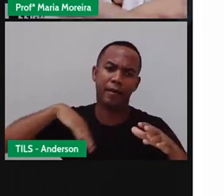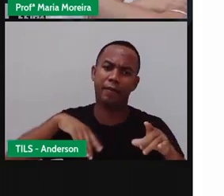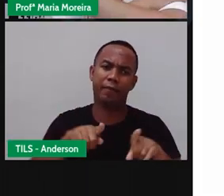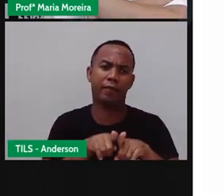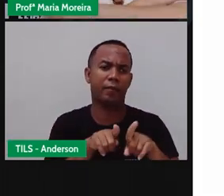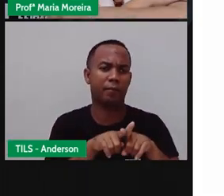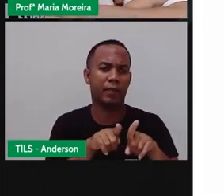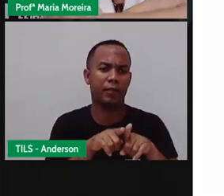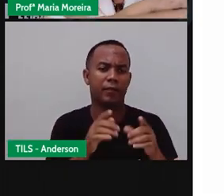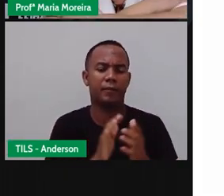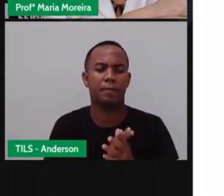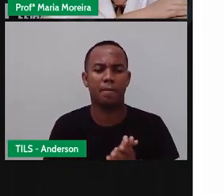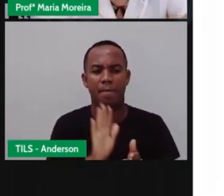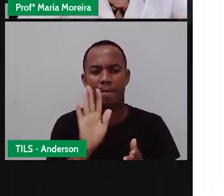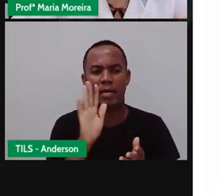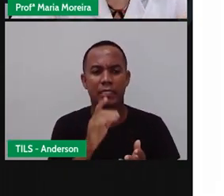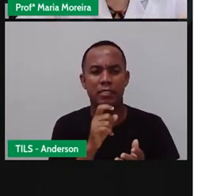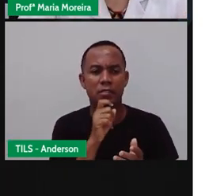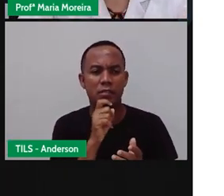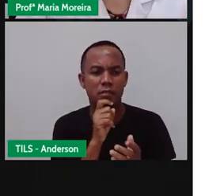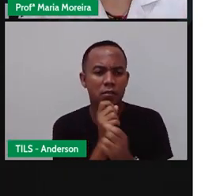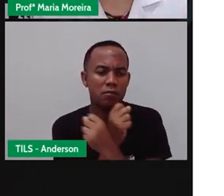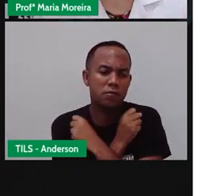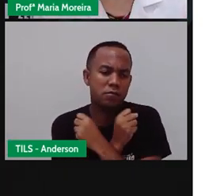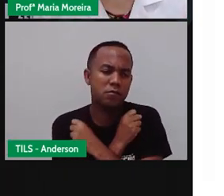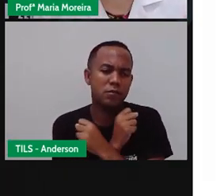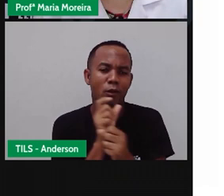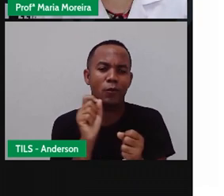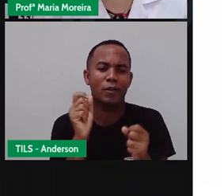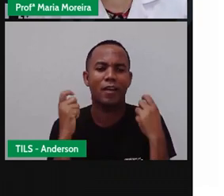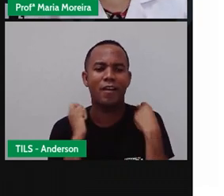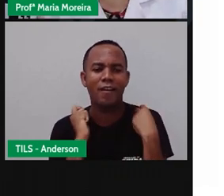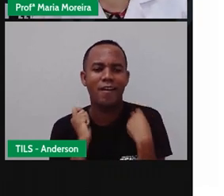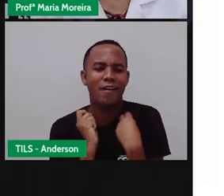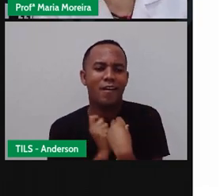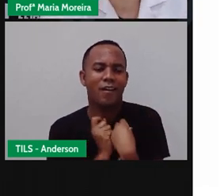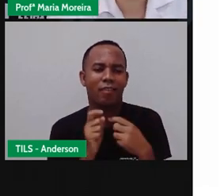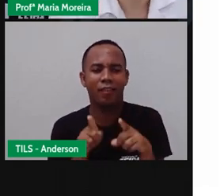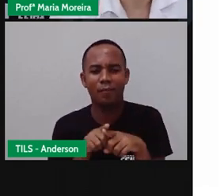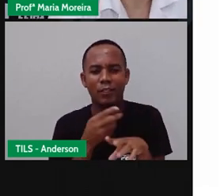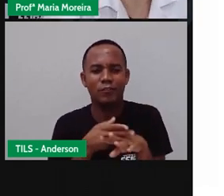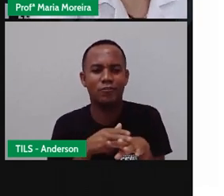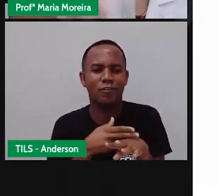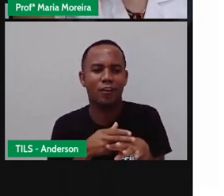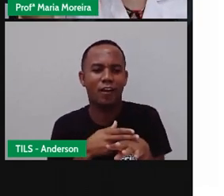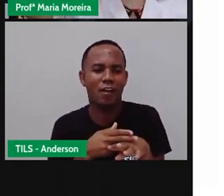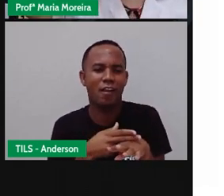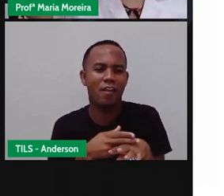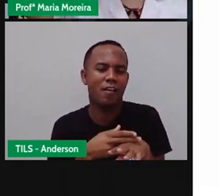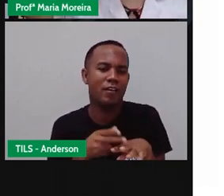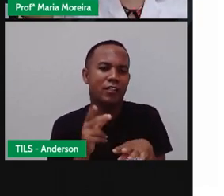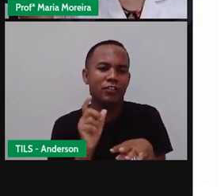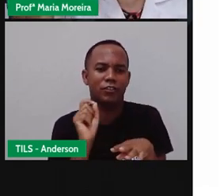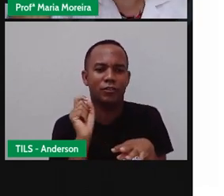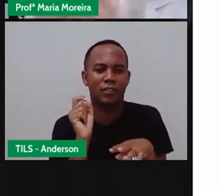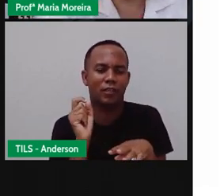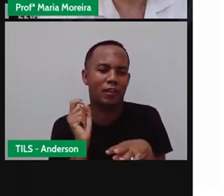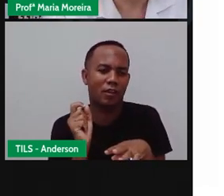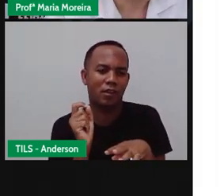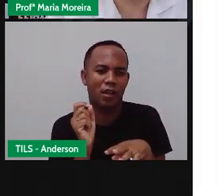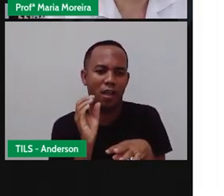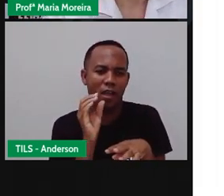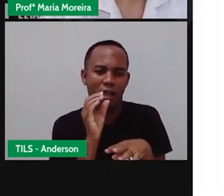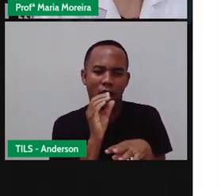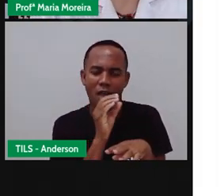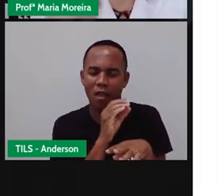ficamos o quê? Bem agasalhados e queremos um bom chocolate quente, um café, tipo esse que a PRO está tomando aqui agora,